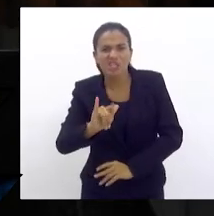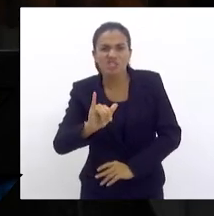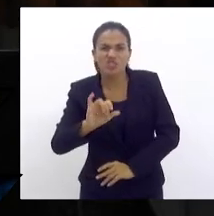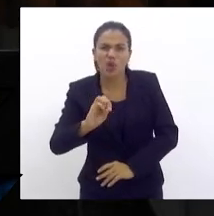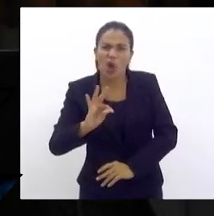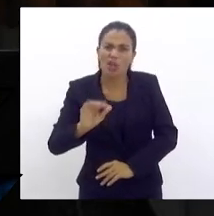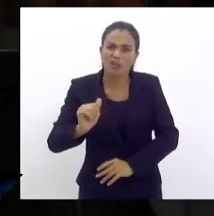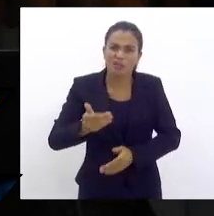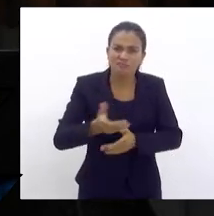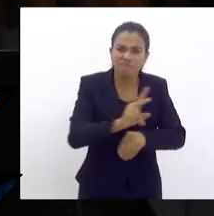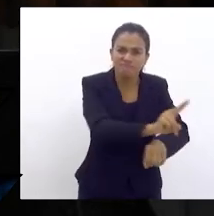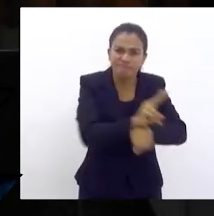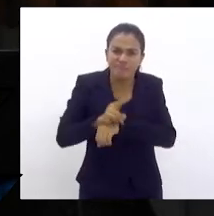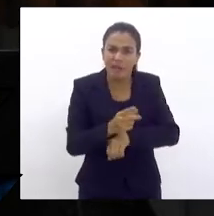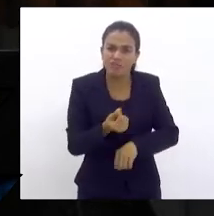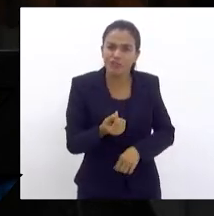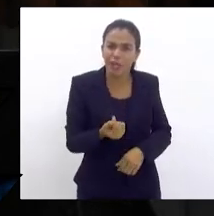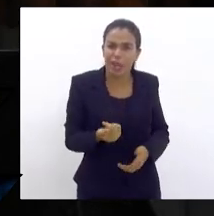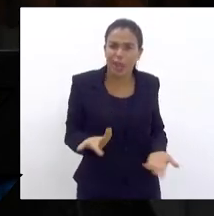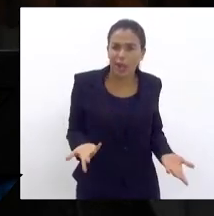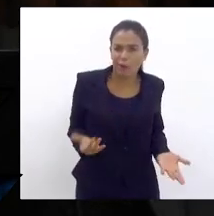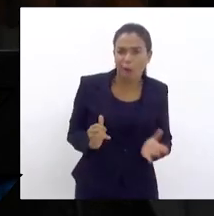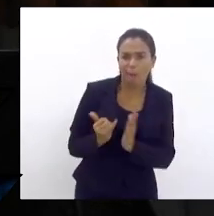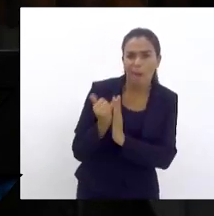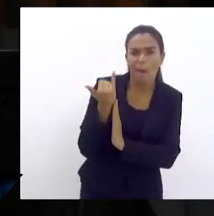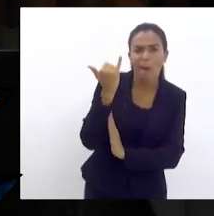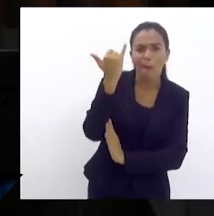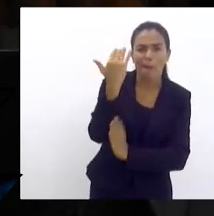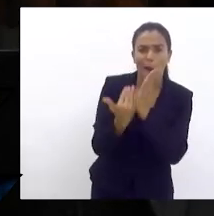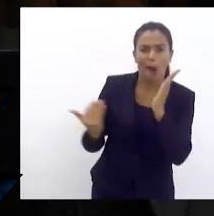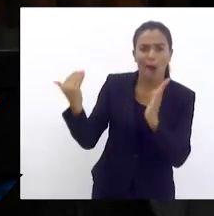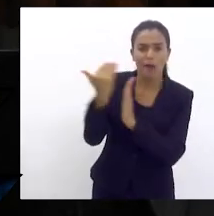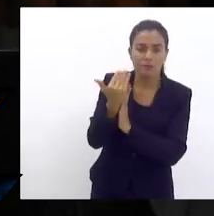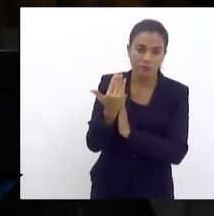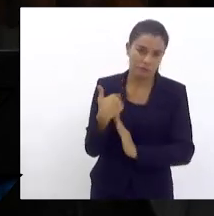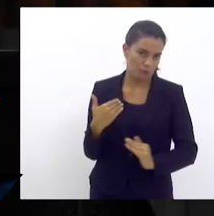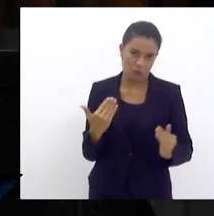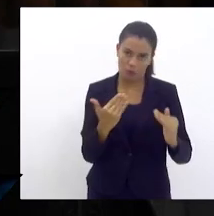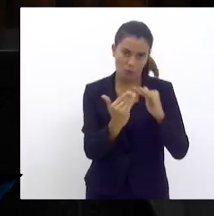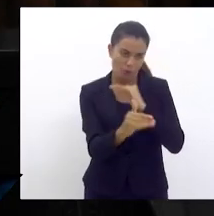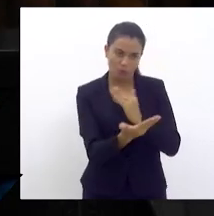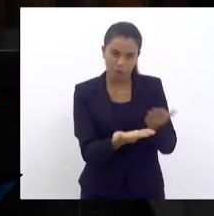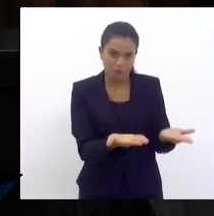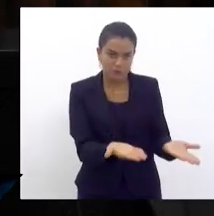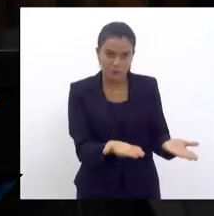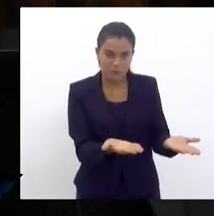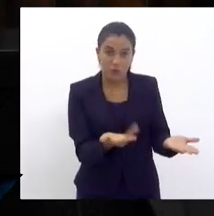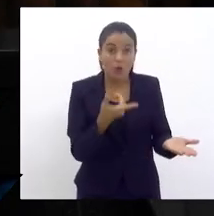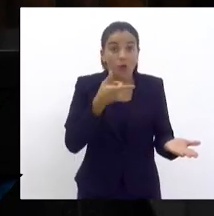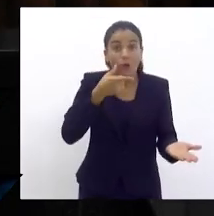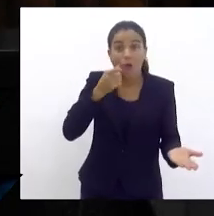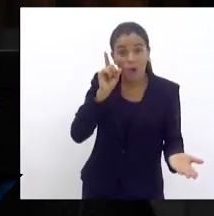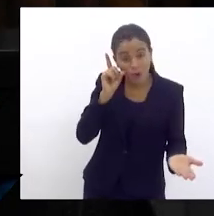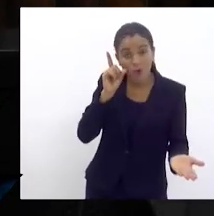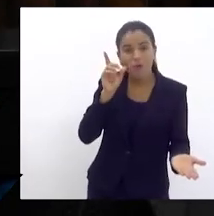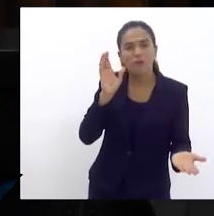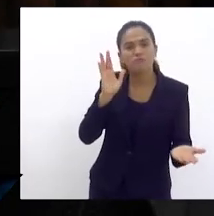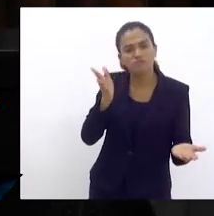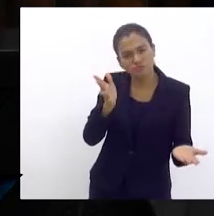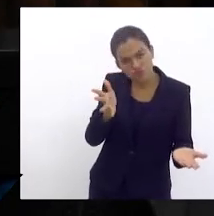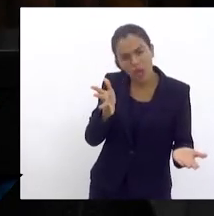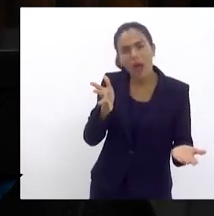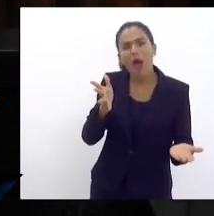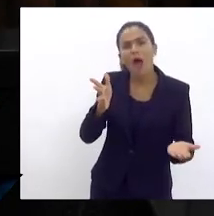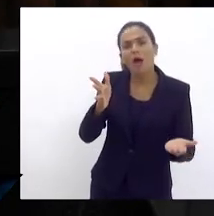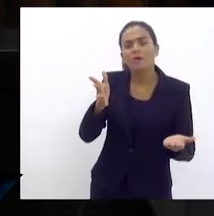E nós não podemos concordar com isso. Ontem, e está repercutindo no judiciário, no